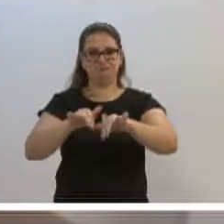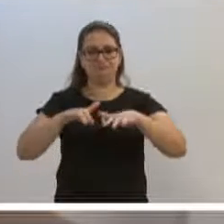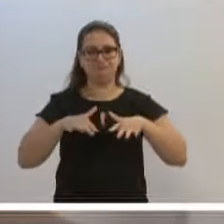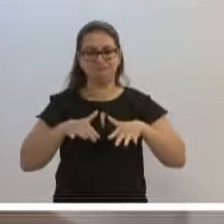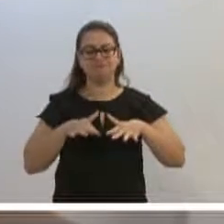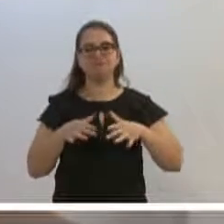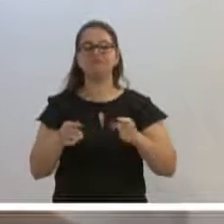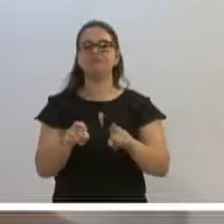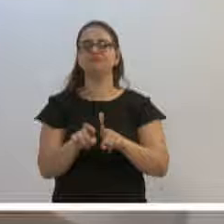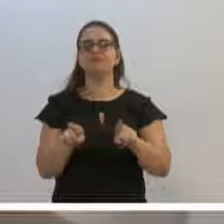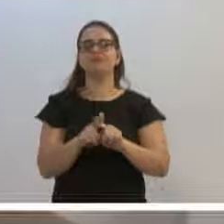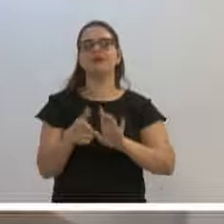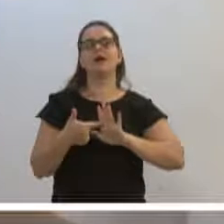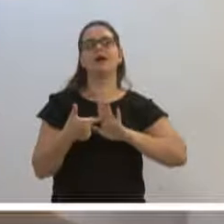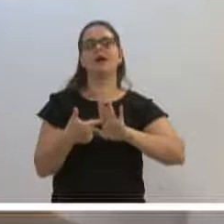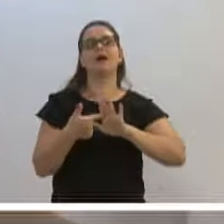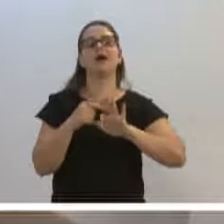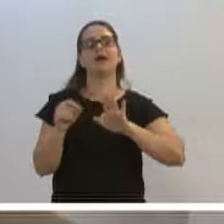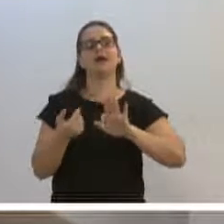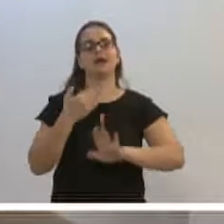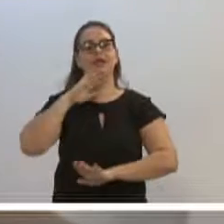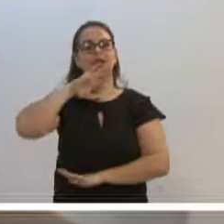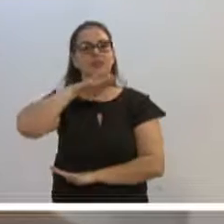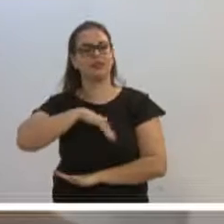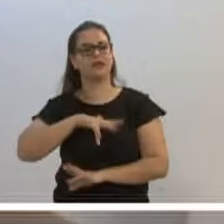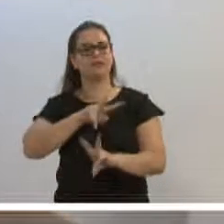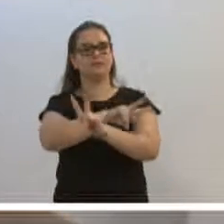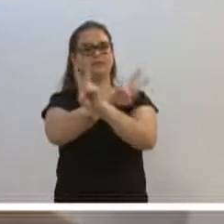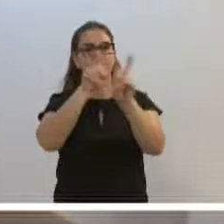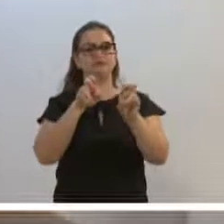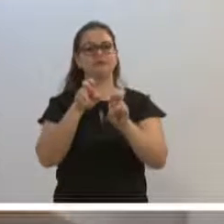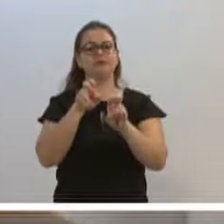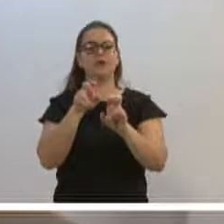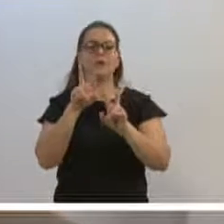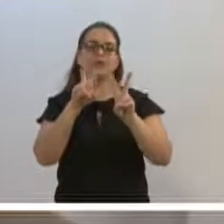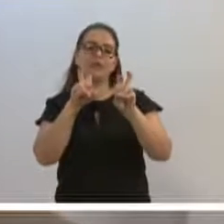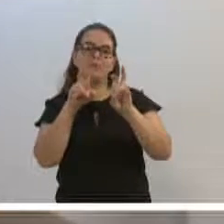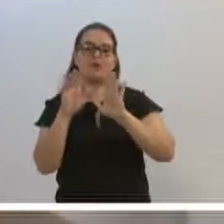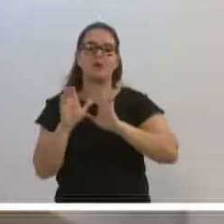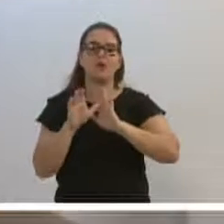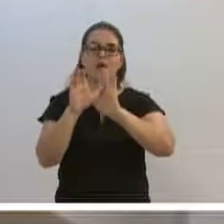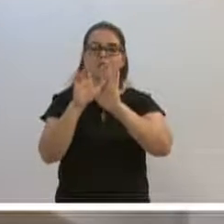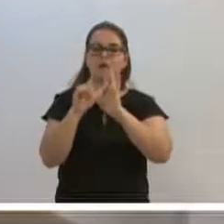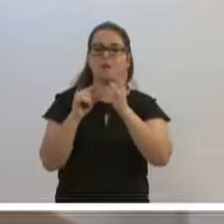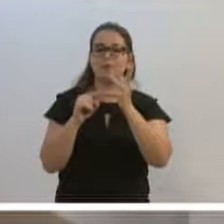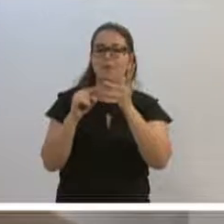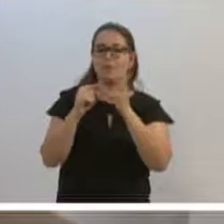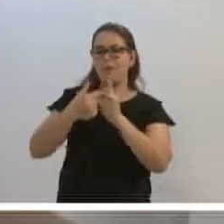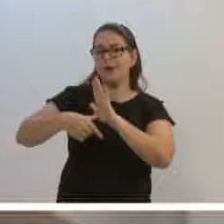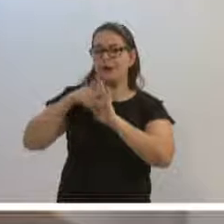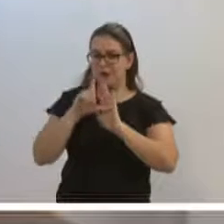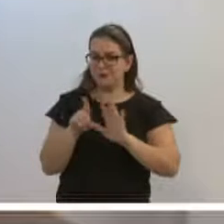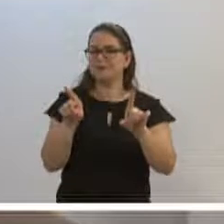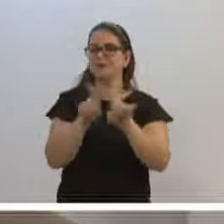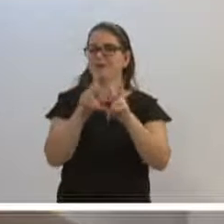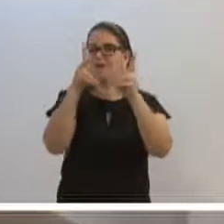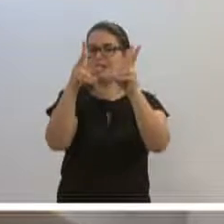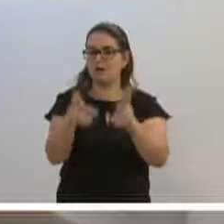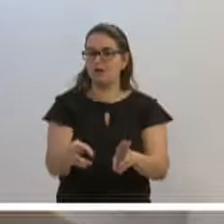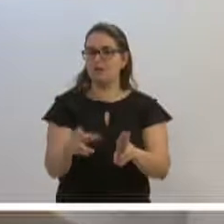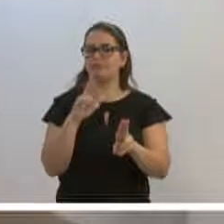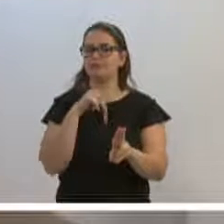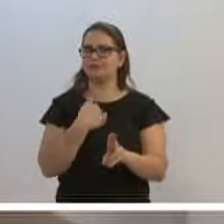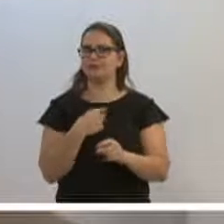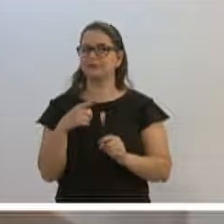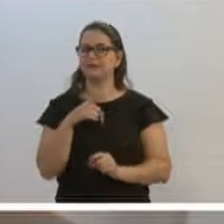Quero trazer nessa tarde de hoje o assunto que o vereador Caminha acabou se antecipando em alguns pontos. E nessa situação a gente tem